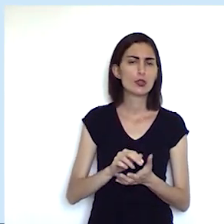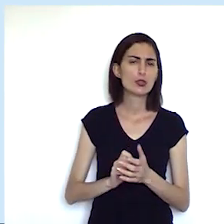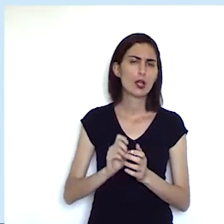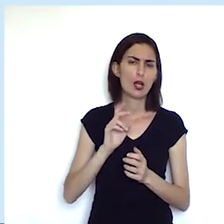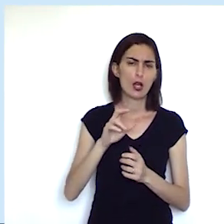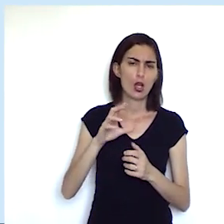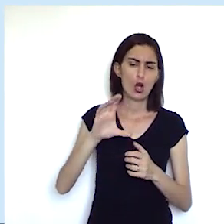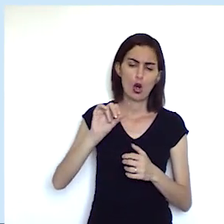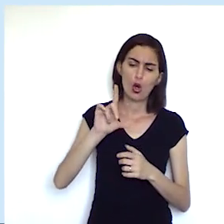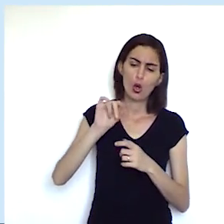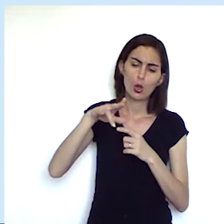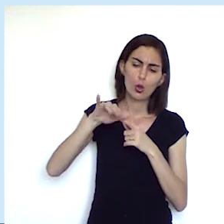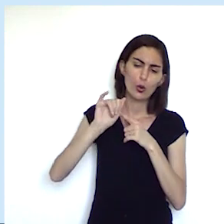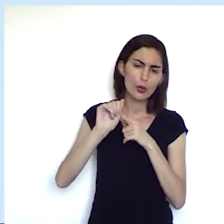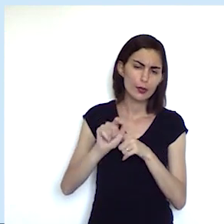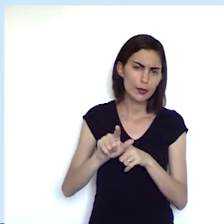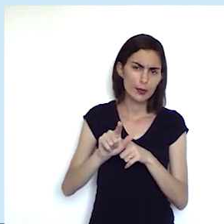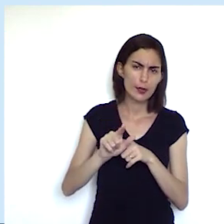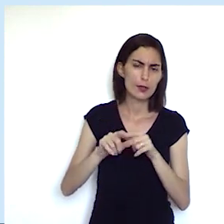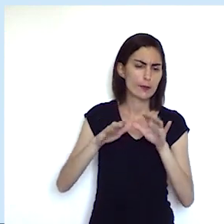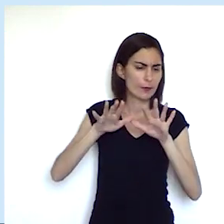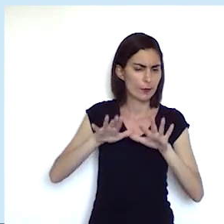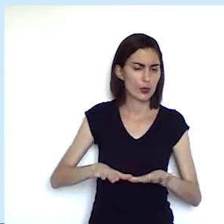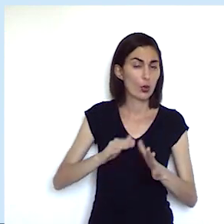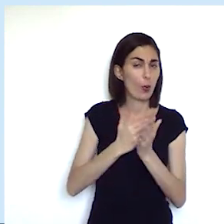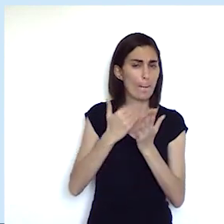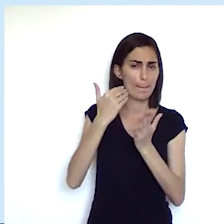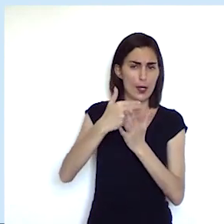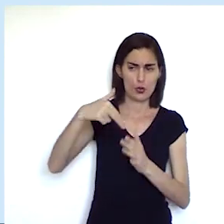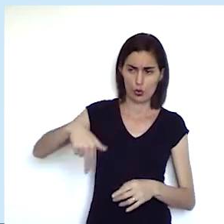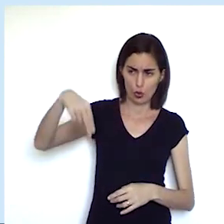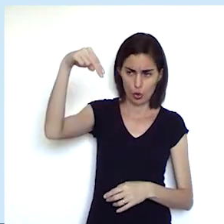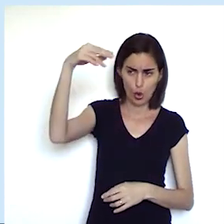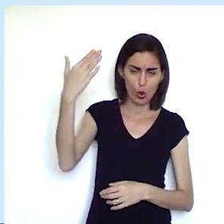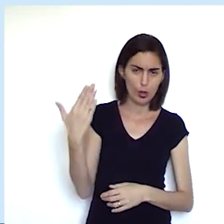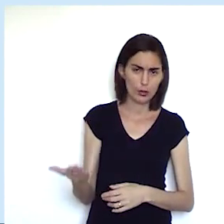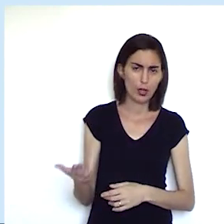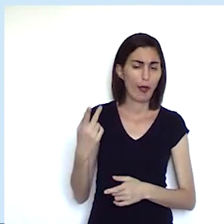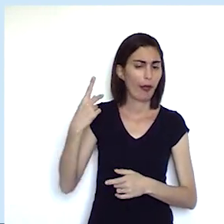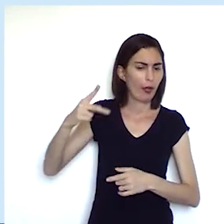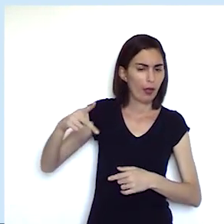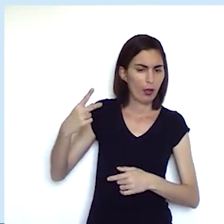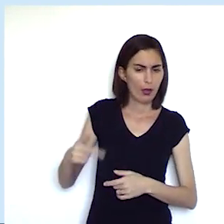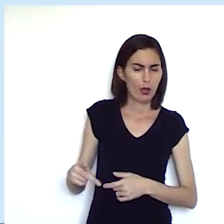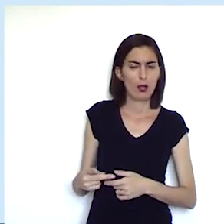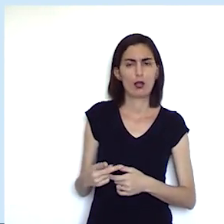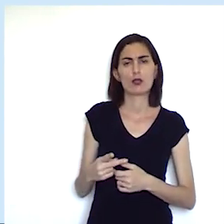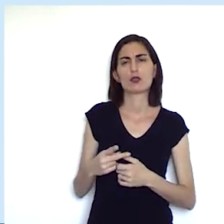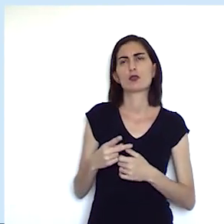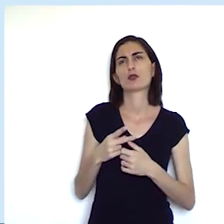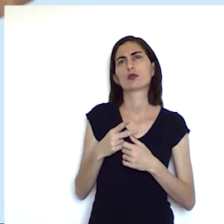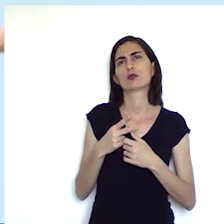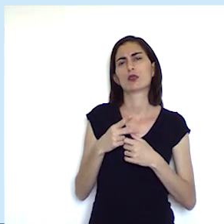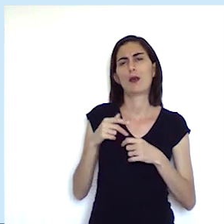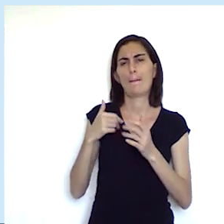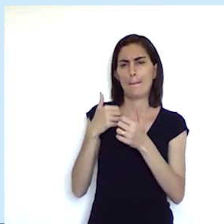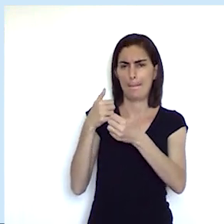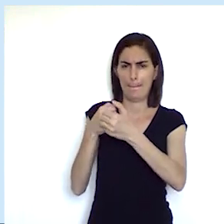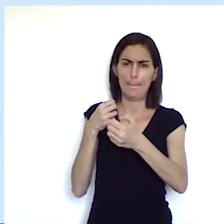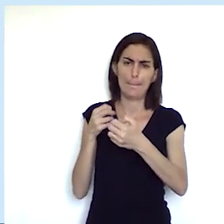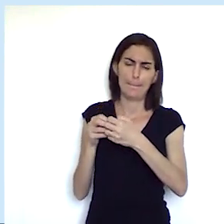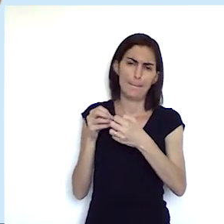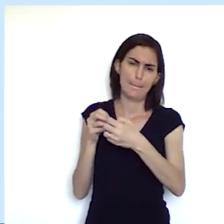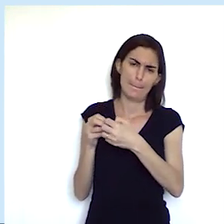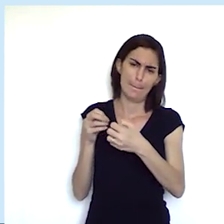que as colônias que se estabeleceram mais a Norte elas mais próximas do